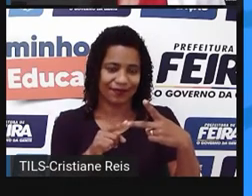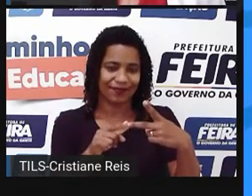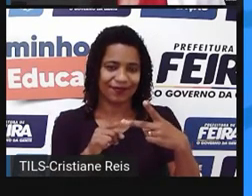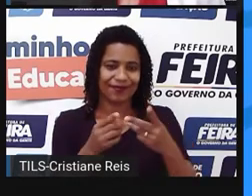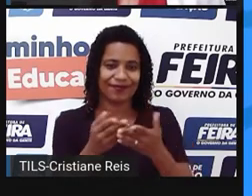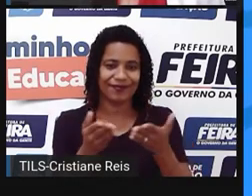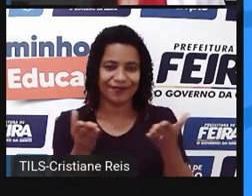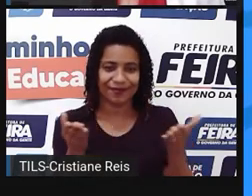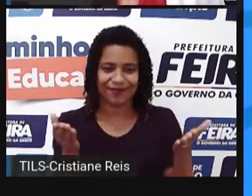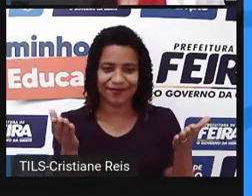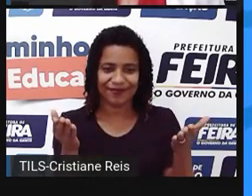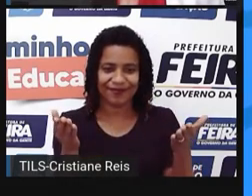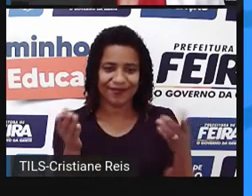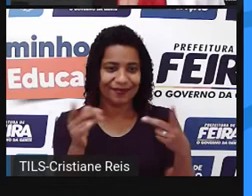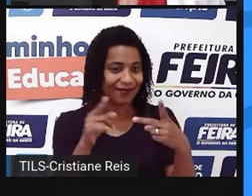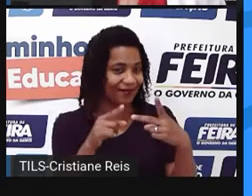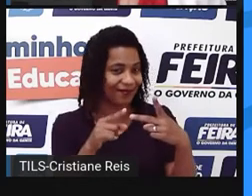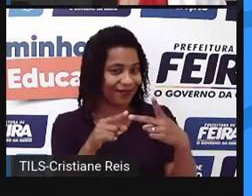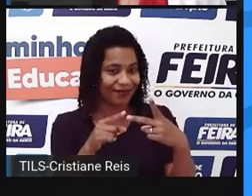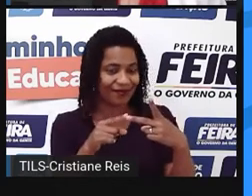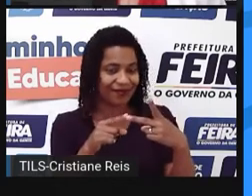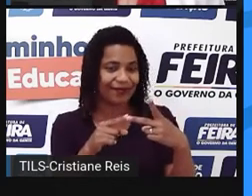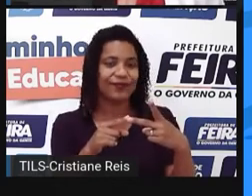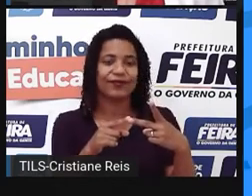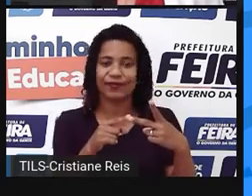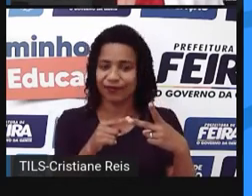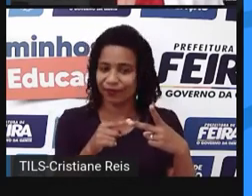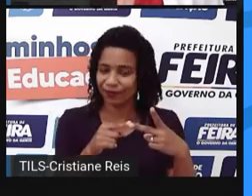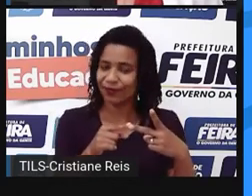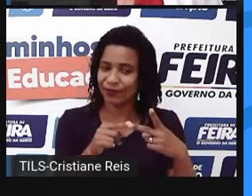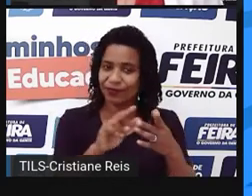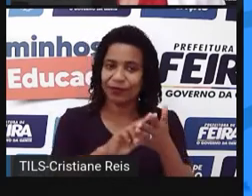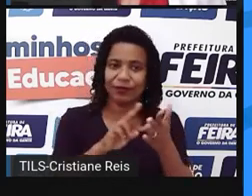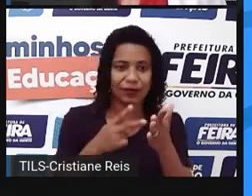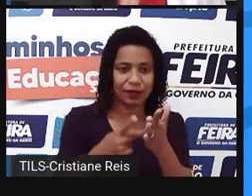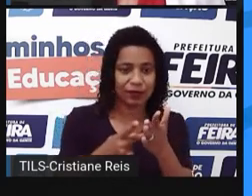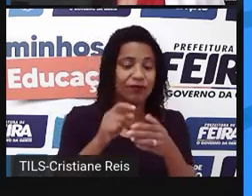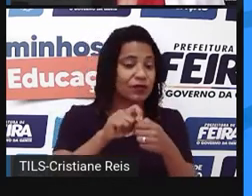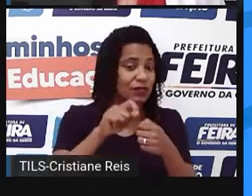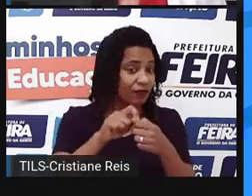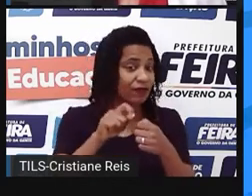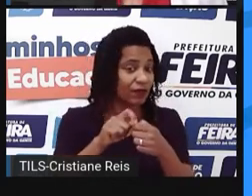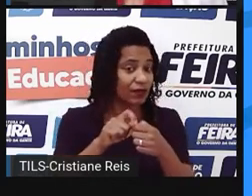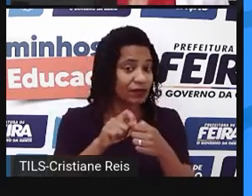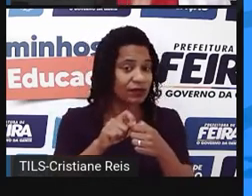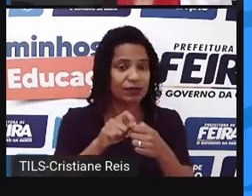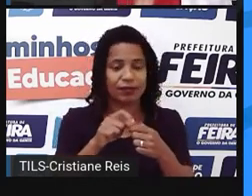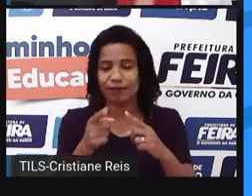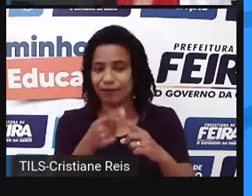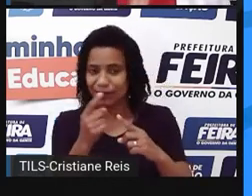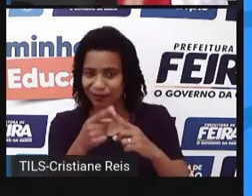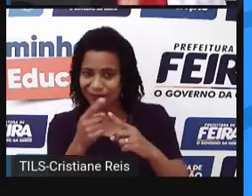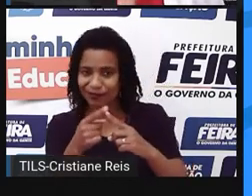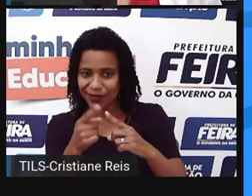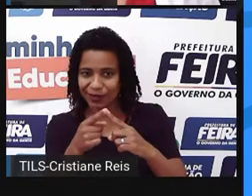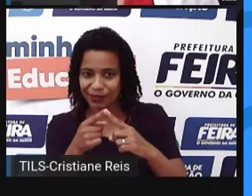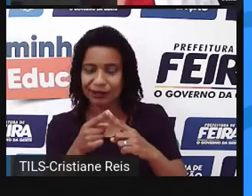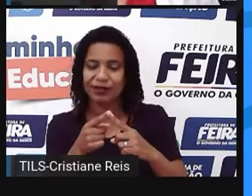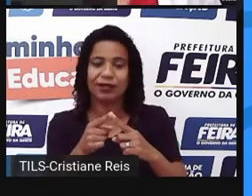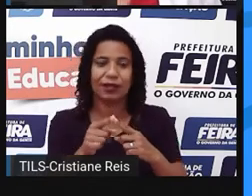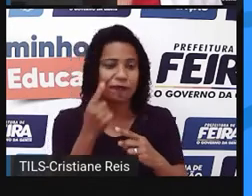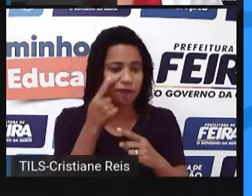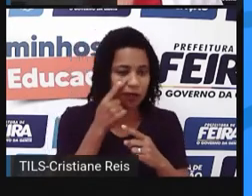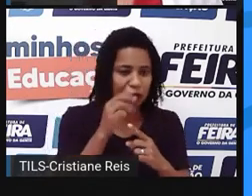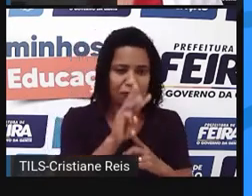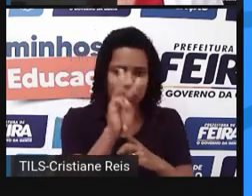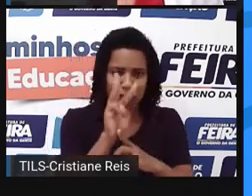safe than sorry. Então, você faz ambas as coisas, né? A primeira situação e a próxima que ele vai